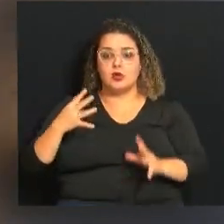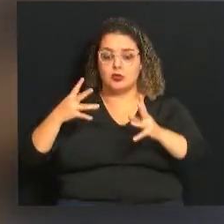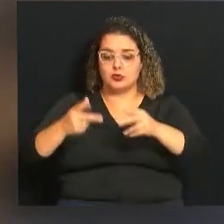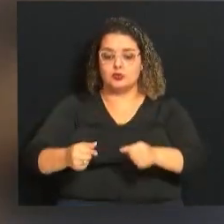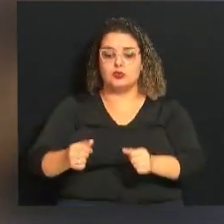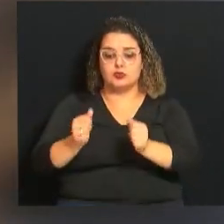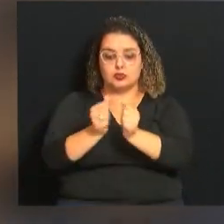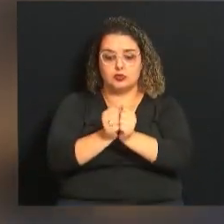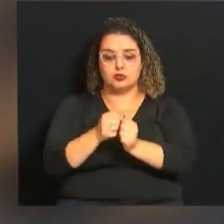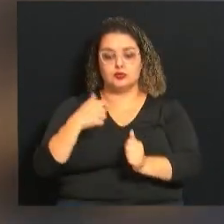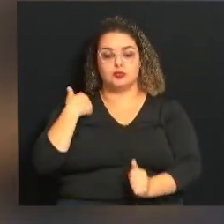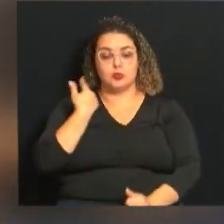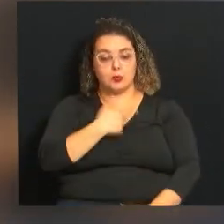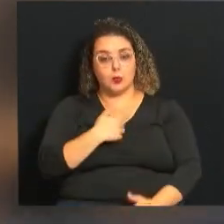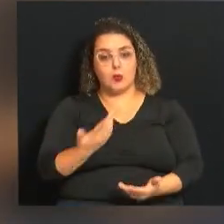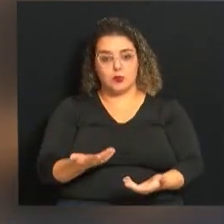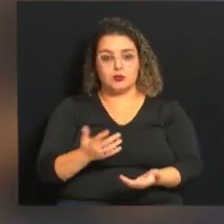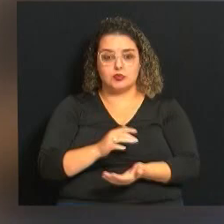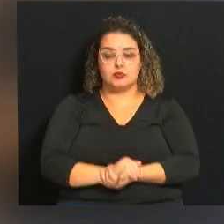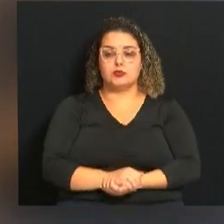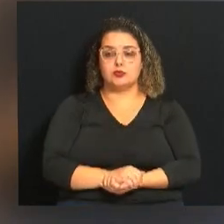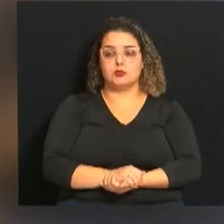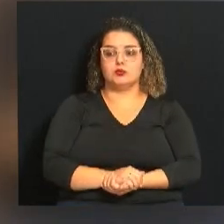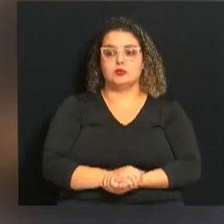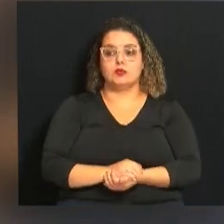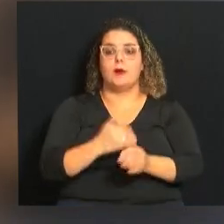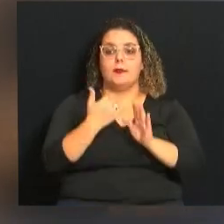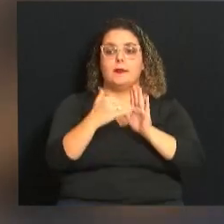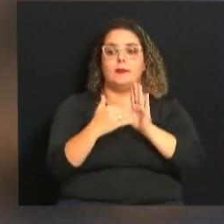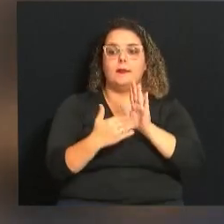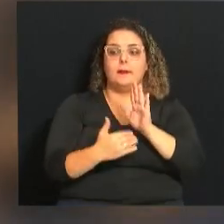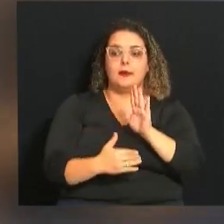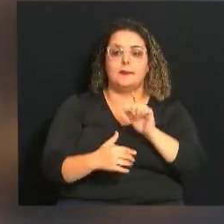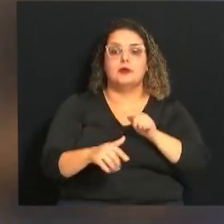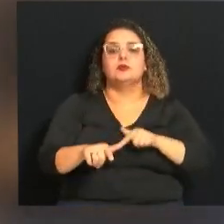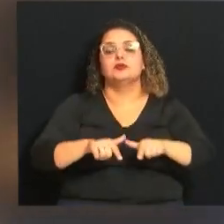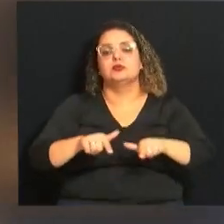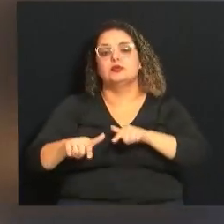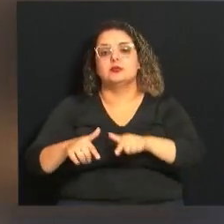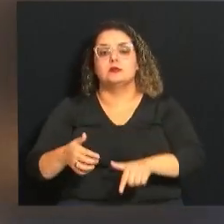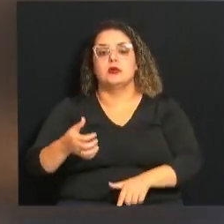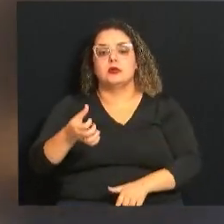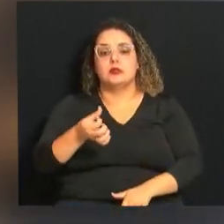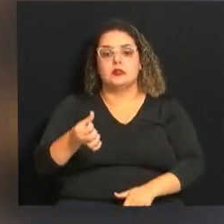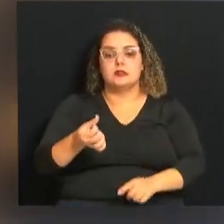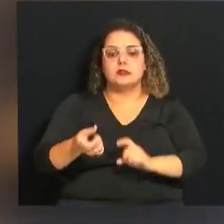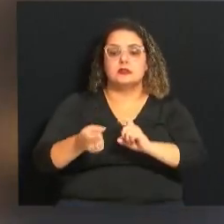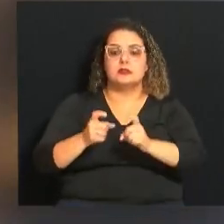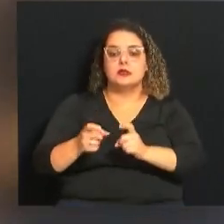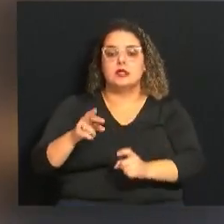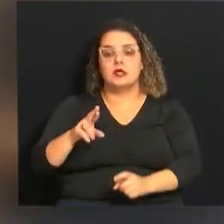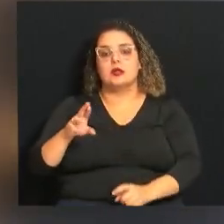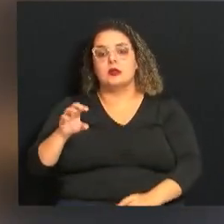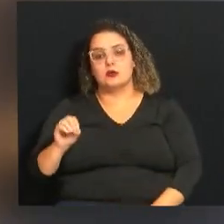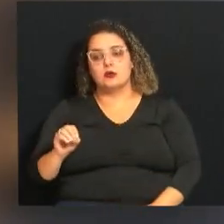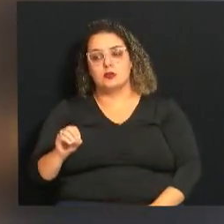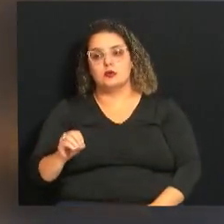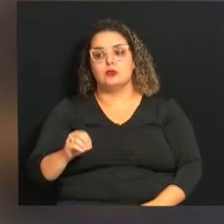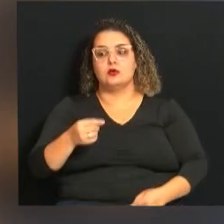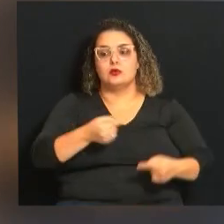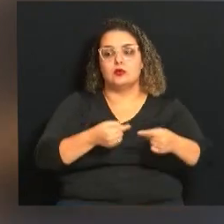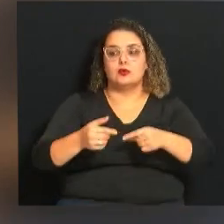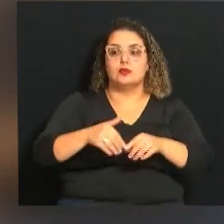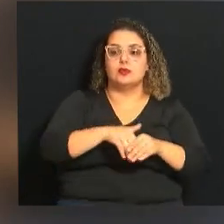presentes e todos que estão aqui conosco. Passamos a deliberar a pauta. Pauta dos trabalhos da sexta reunião ordinária,